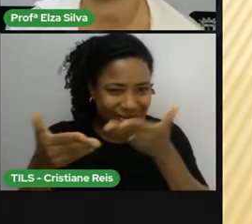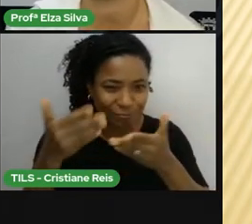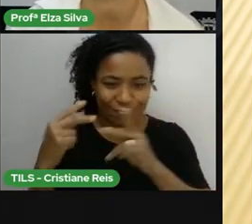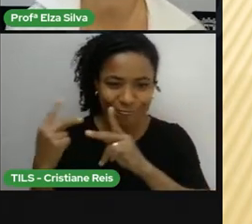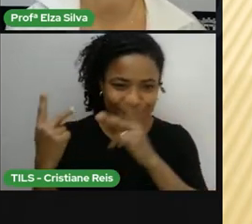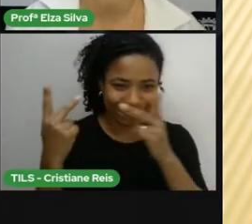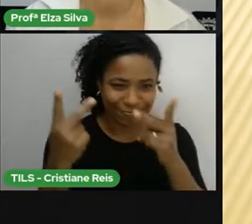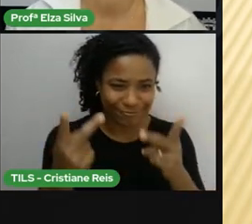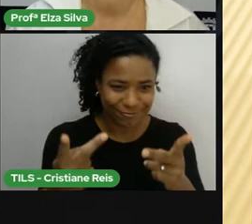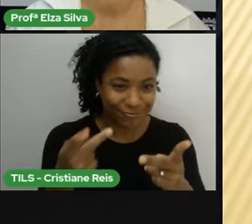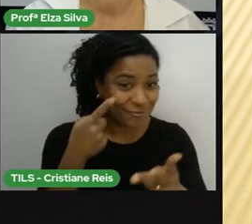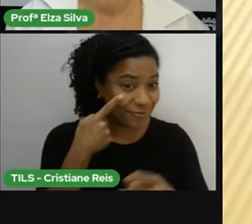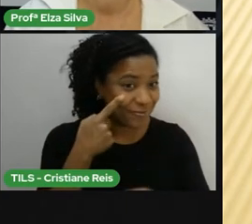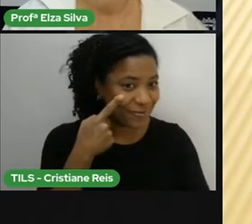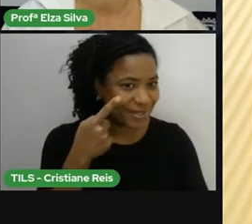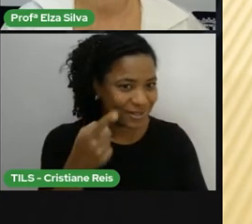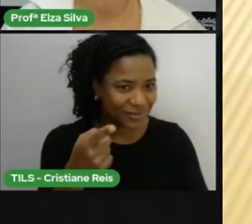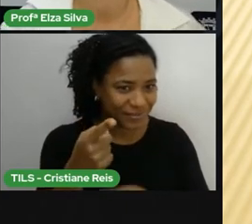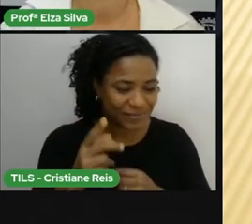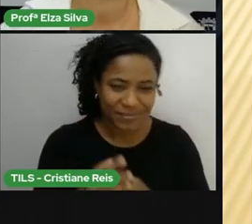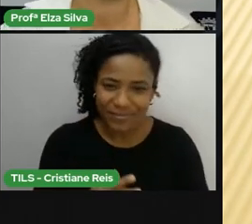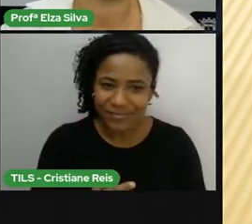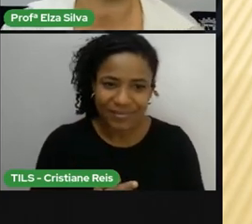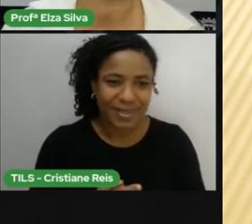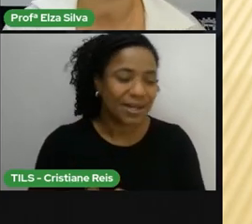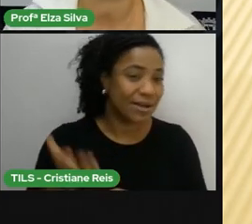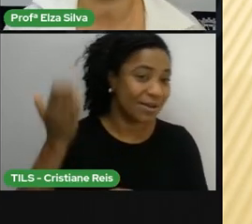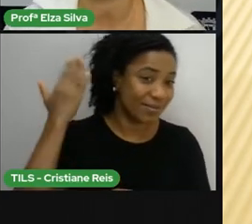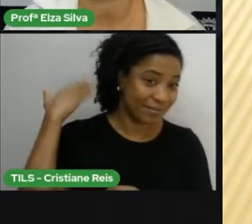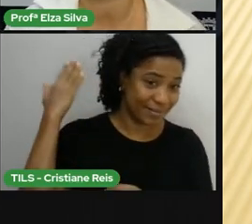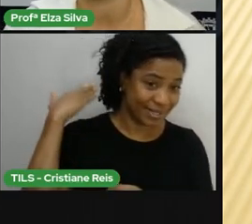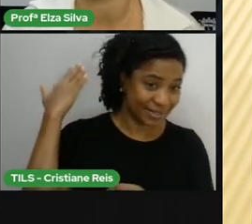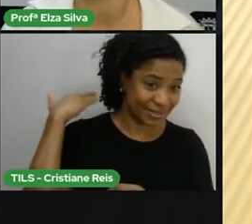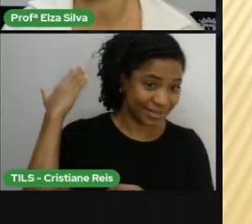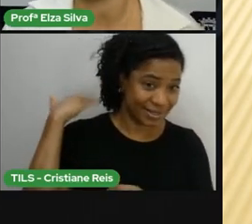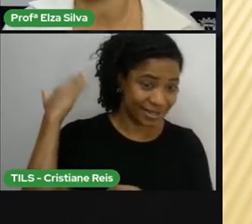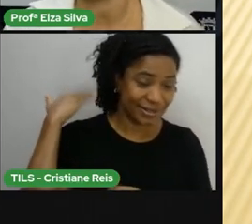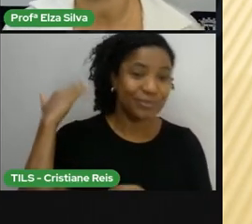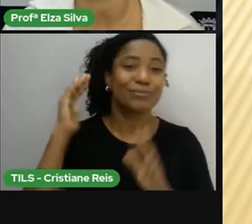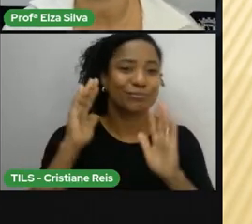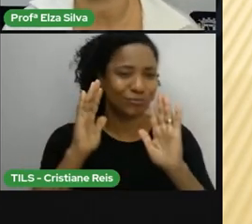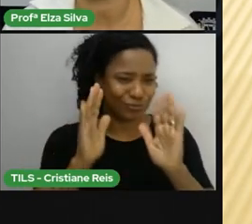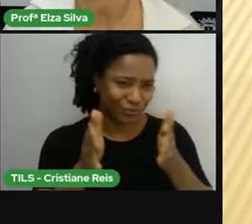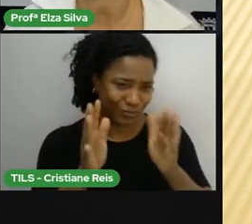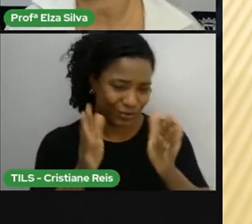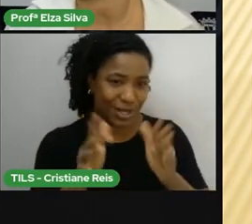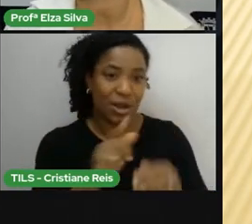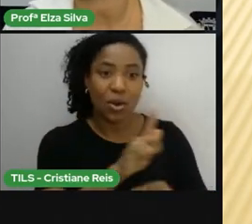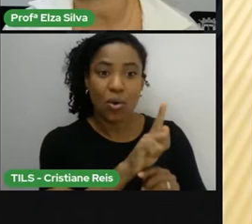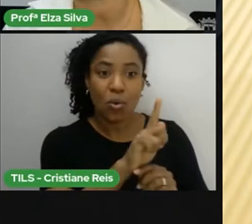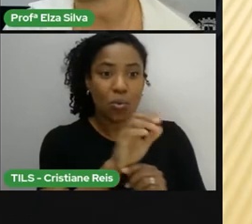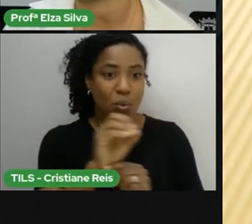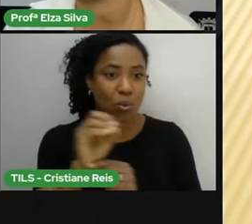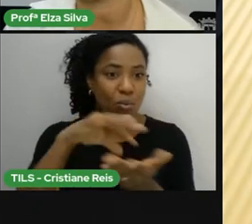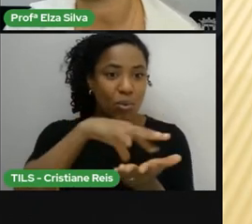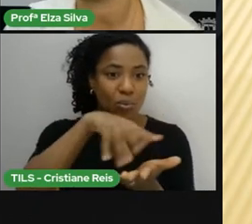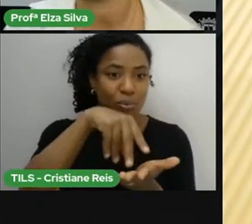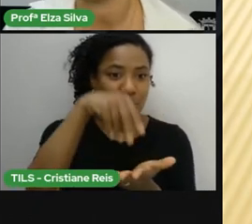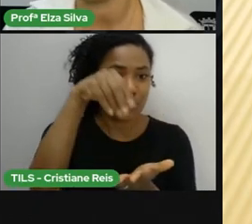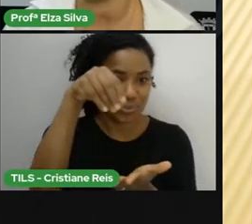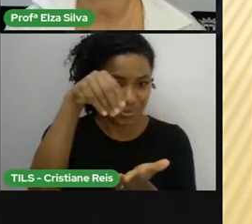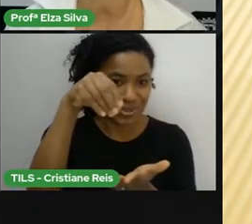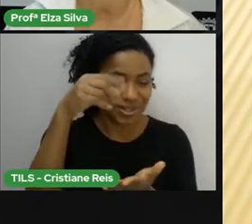Juntos Em aulas anteriores Eu já apresentei Para vocês O Google Arts and Culture